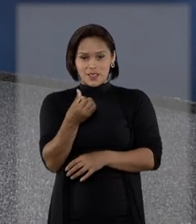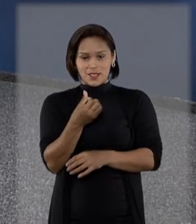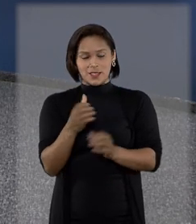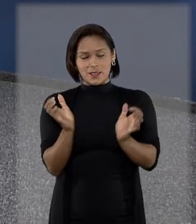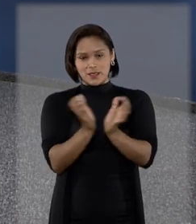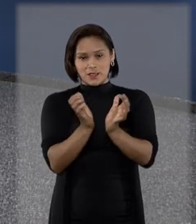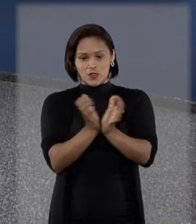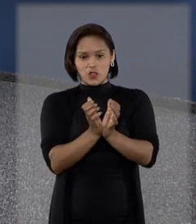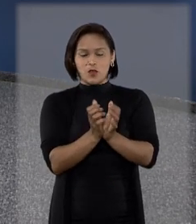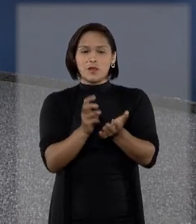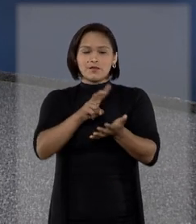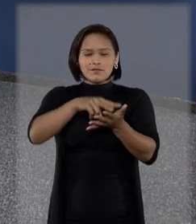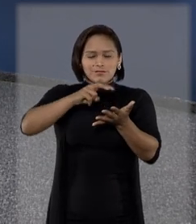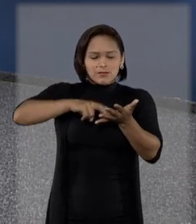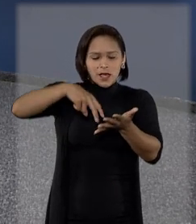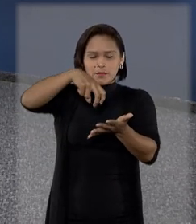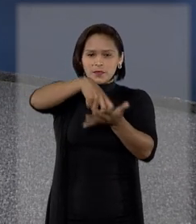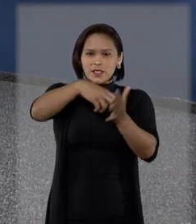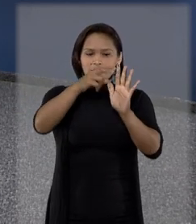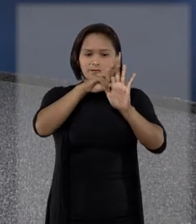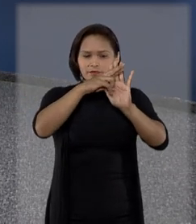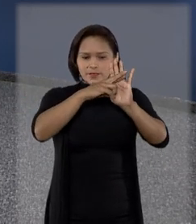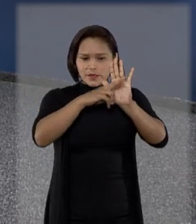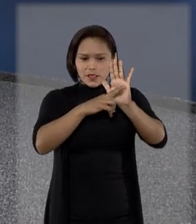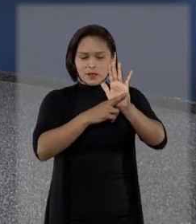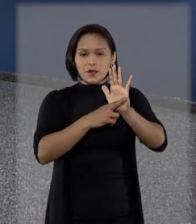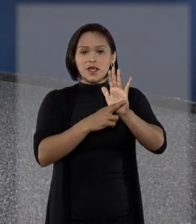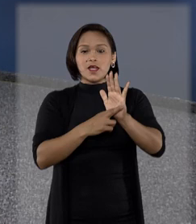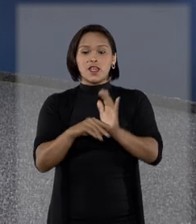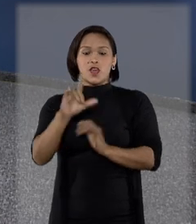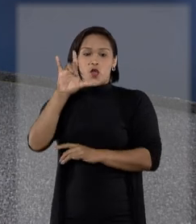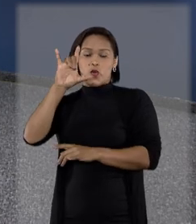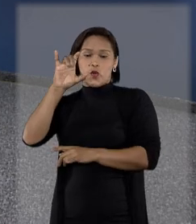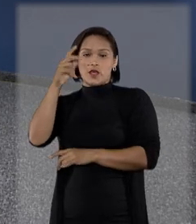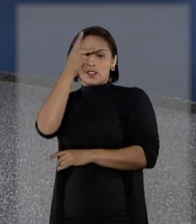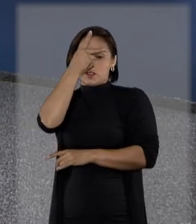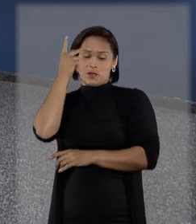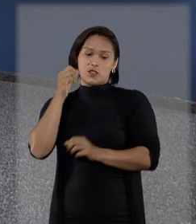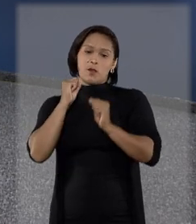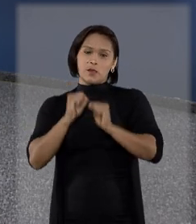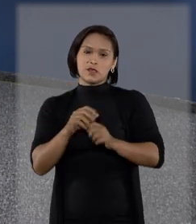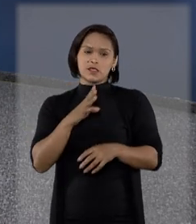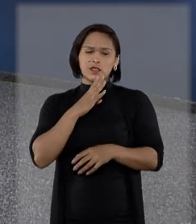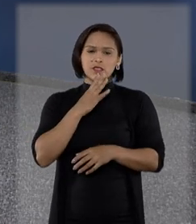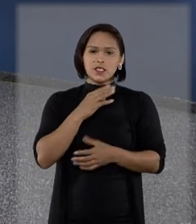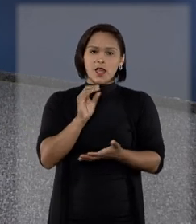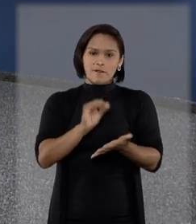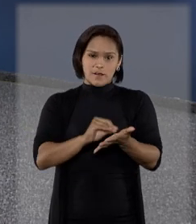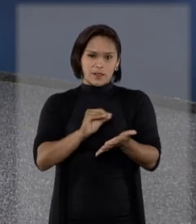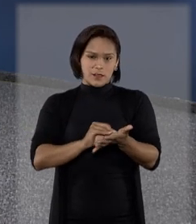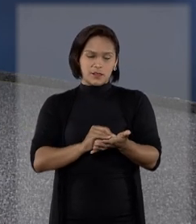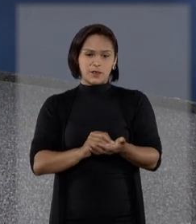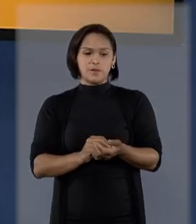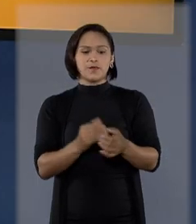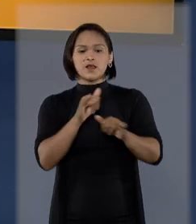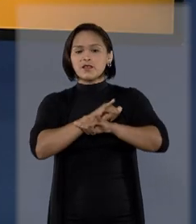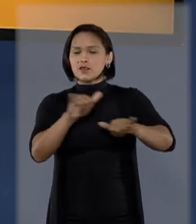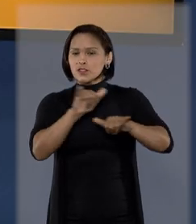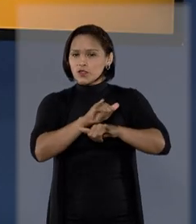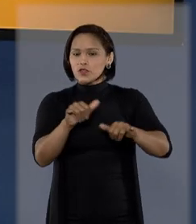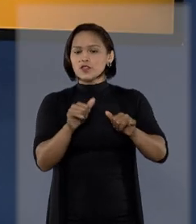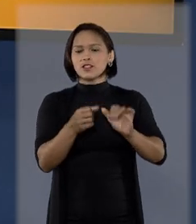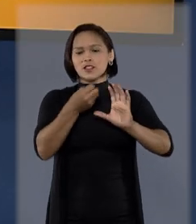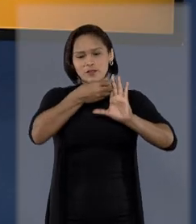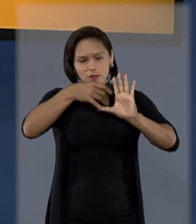a sexta turma estabeleceu diretrizes para que o reconhecimento de pessoas possa ser considerado válido. Essa